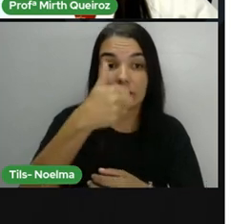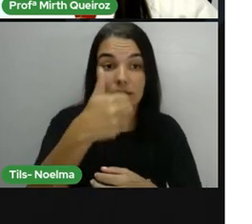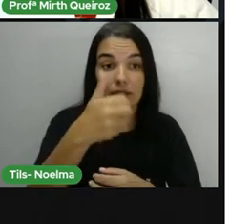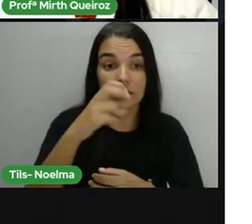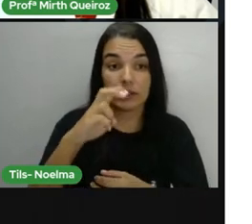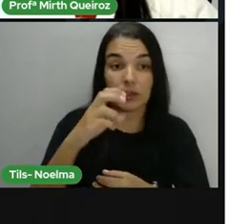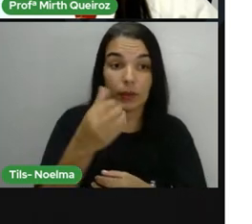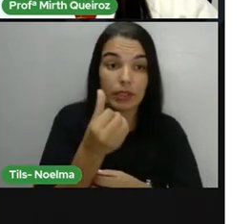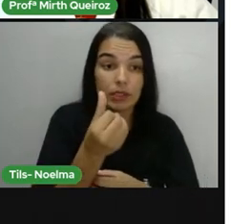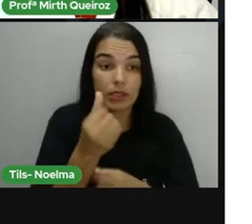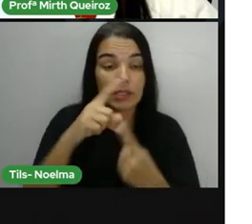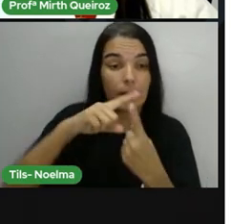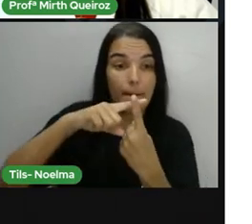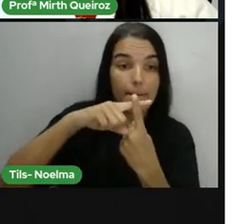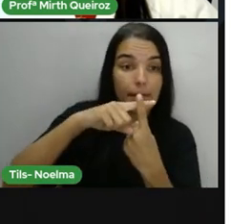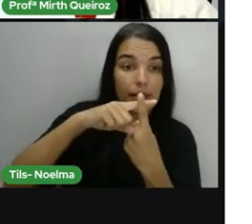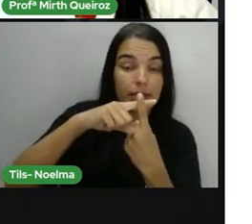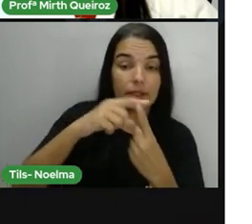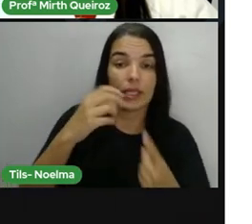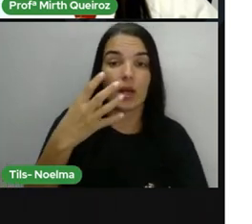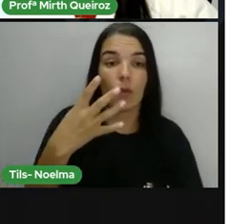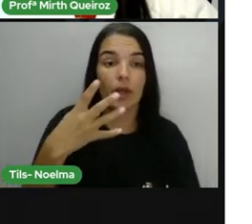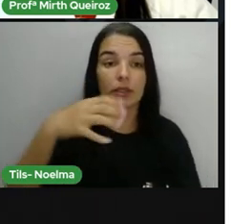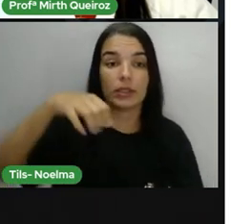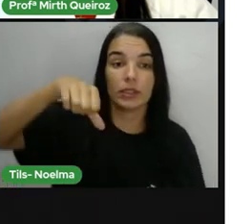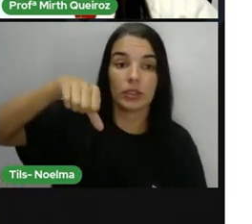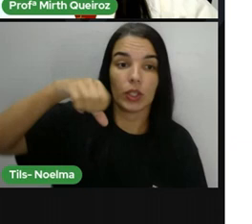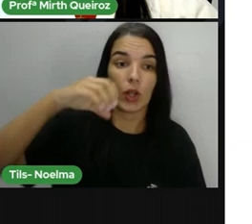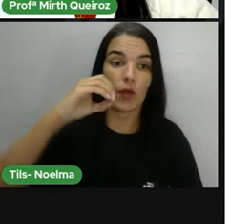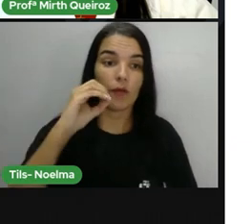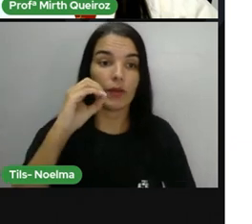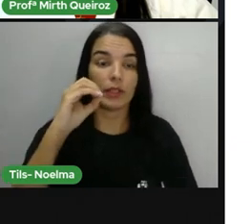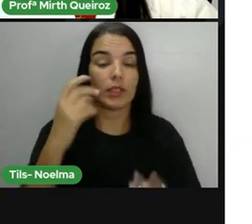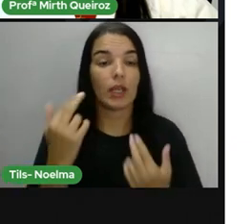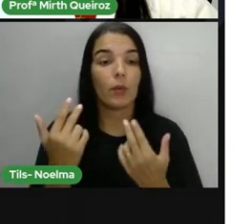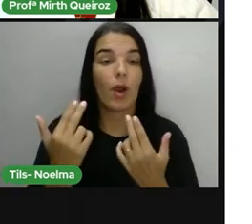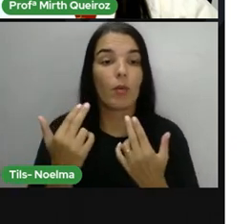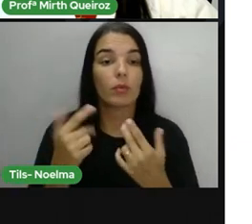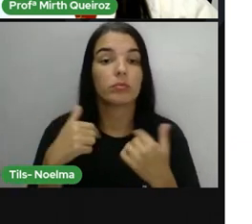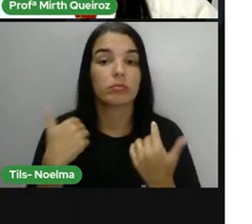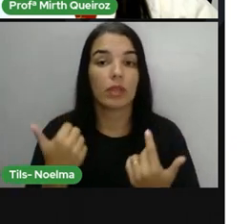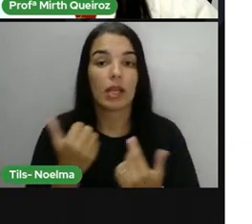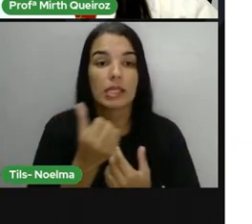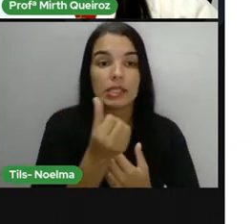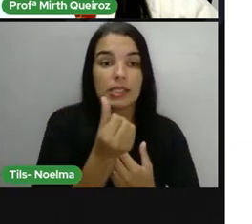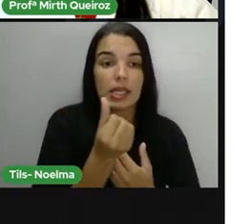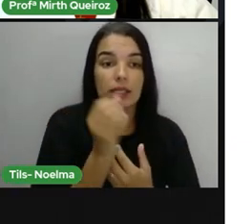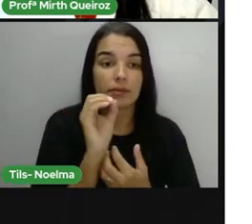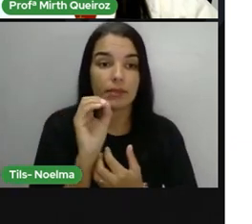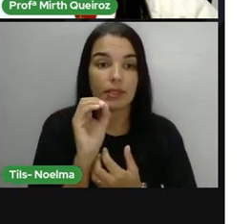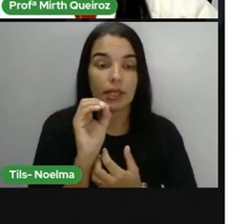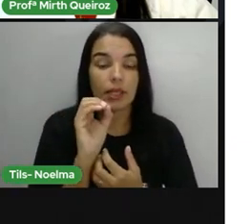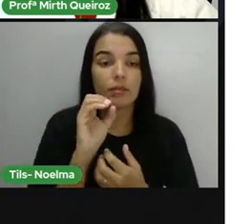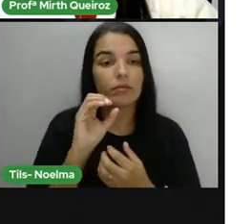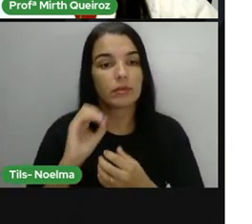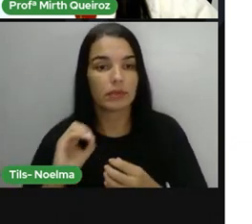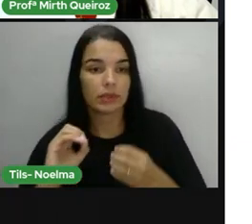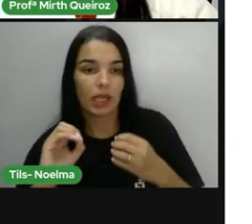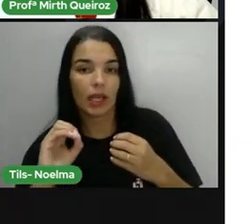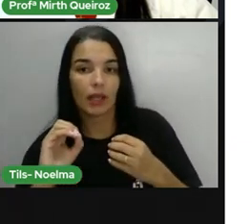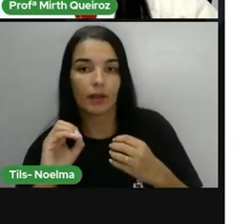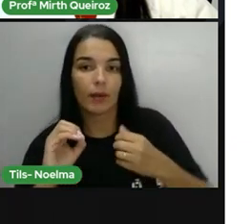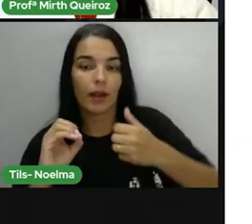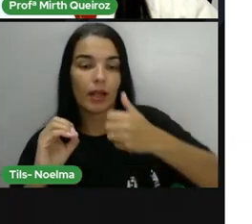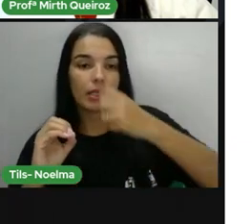mais 490, 6 mais 0, 6. 5 mais 9, 14. Vão 1,